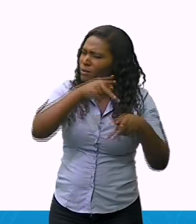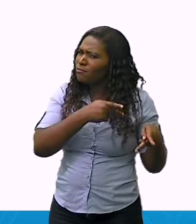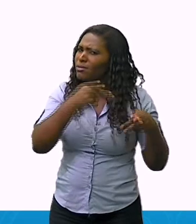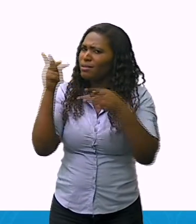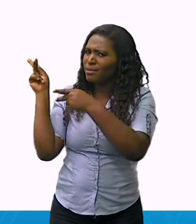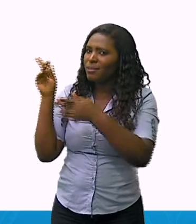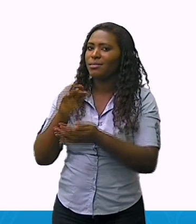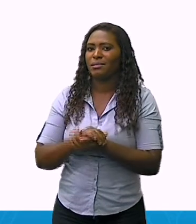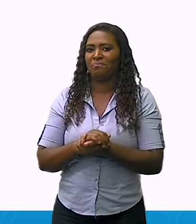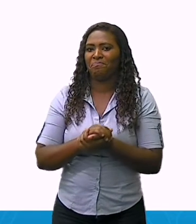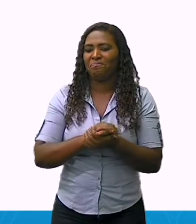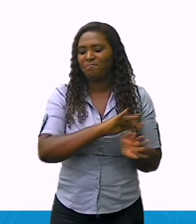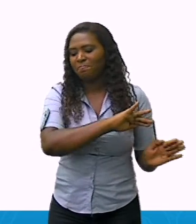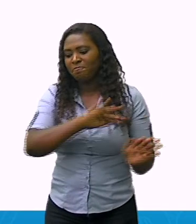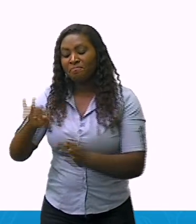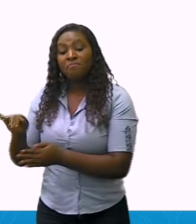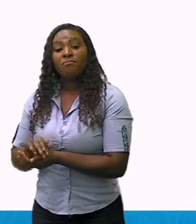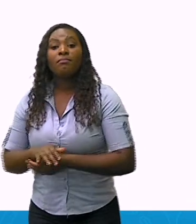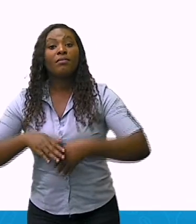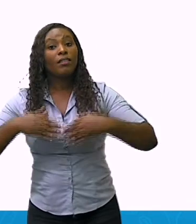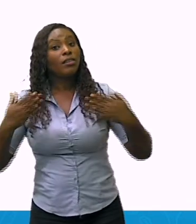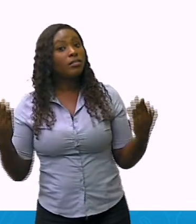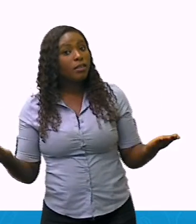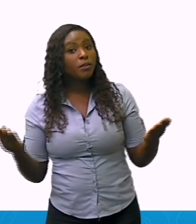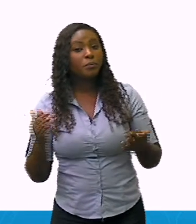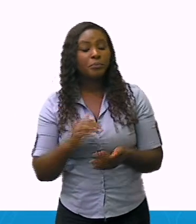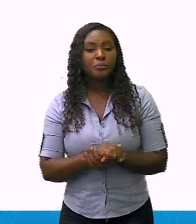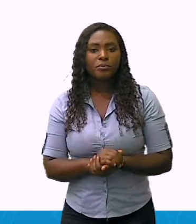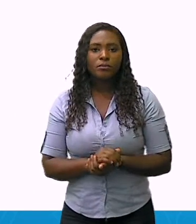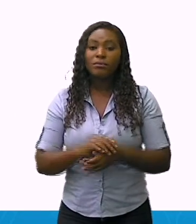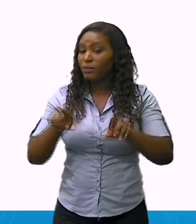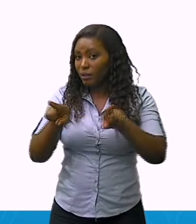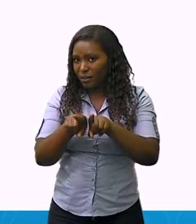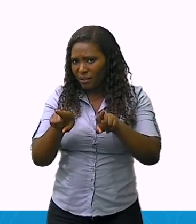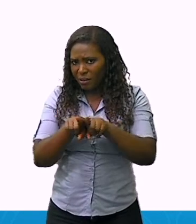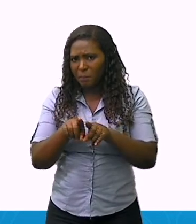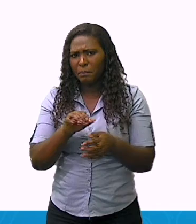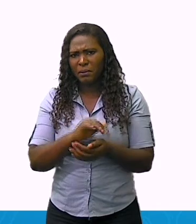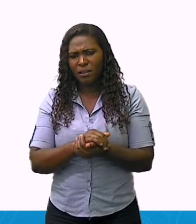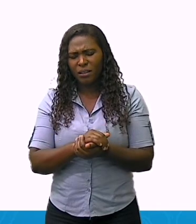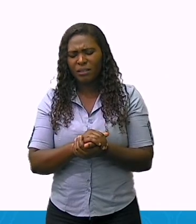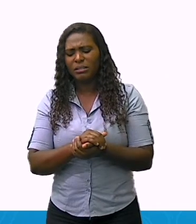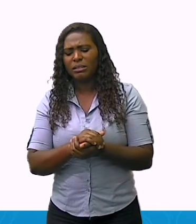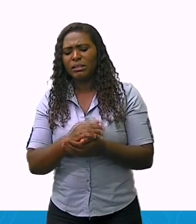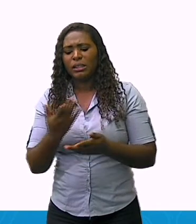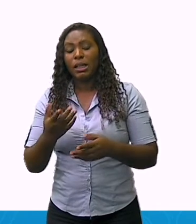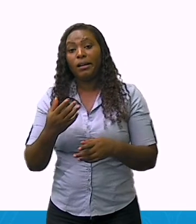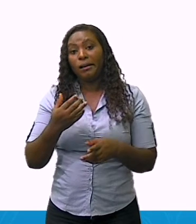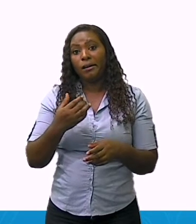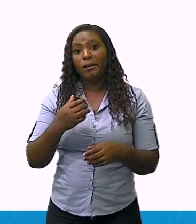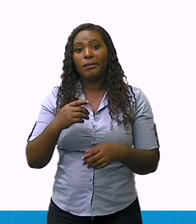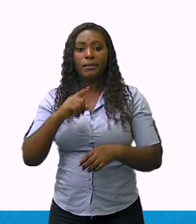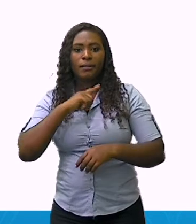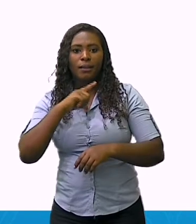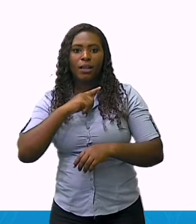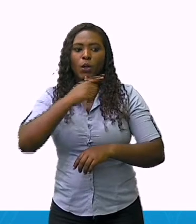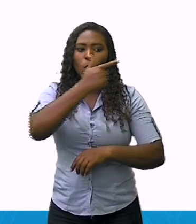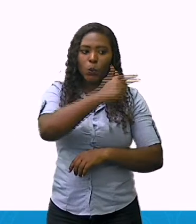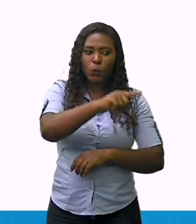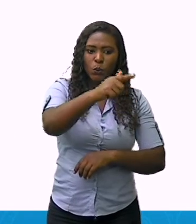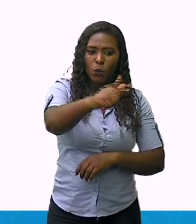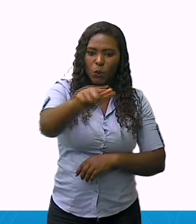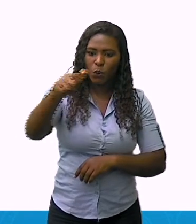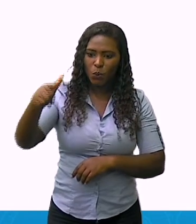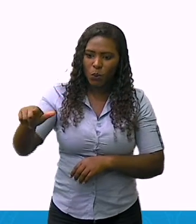Pois bem, além destas paisagens culturais apresentadas, outros ambientes